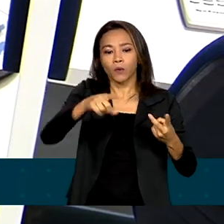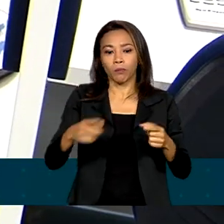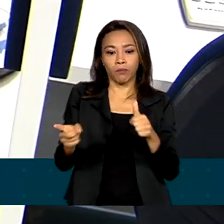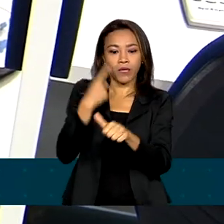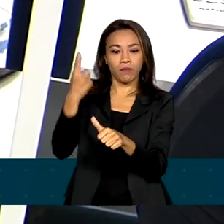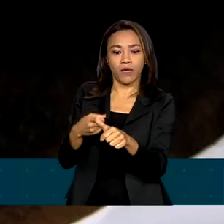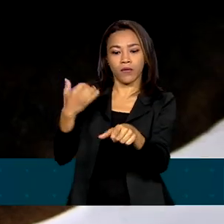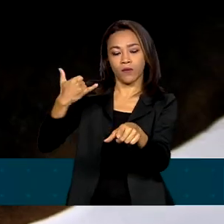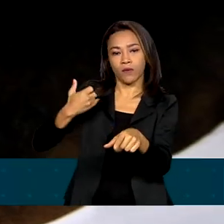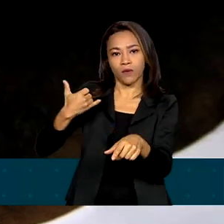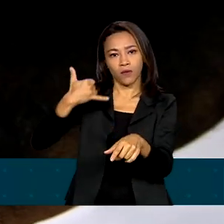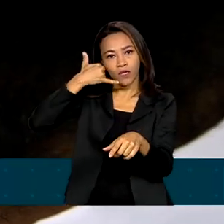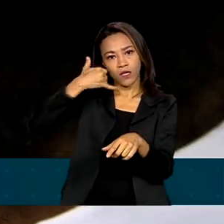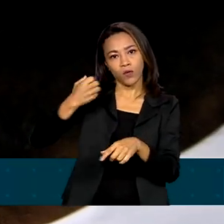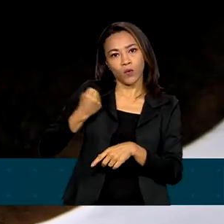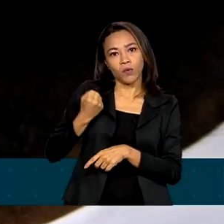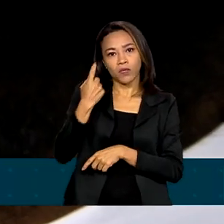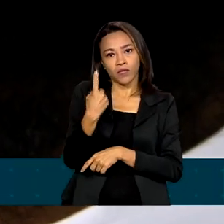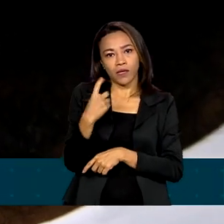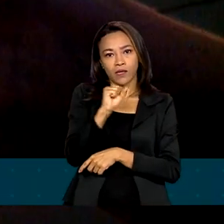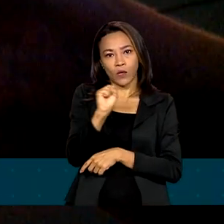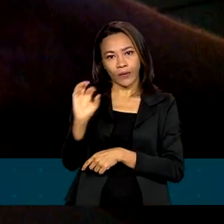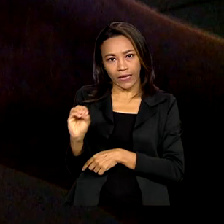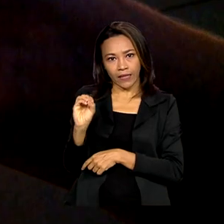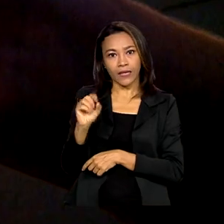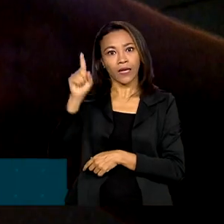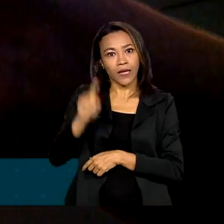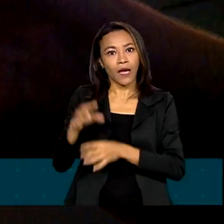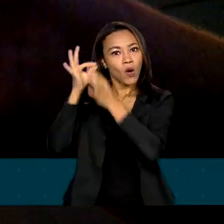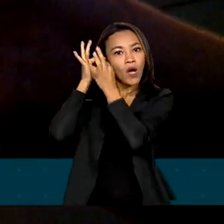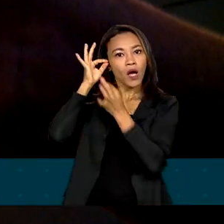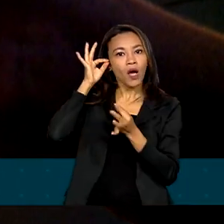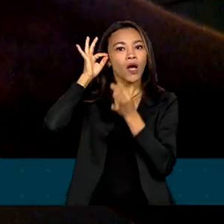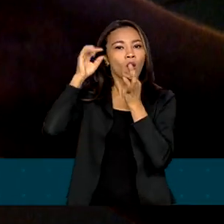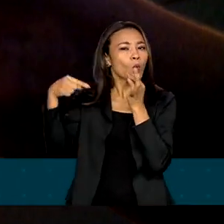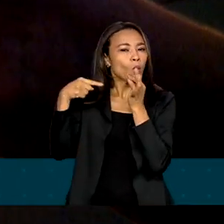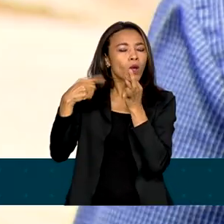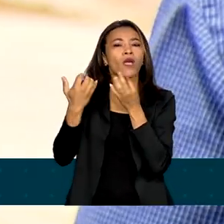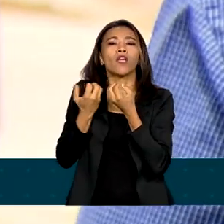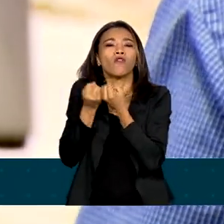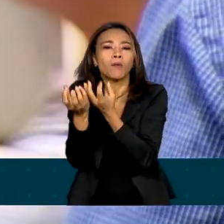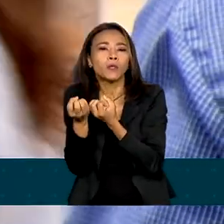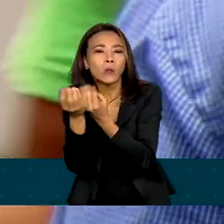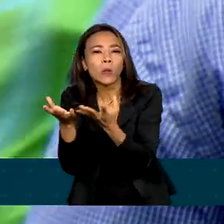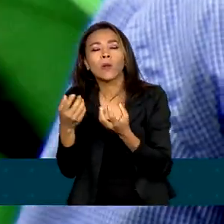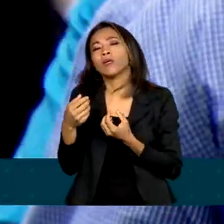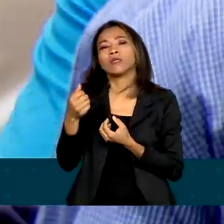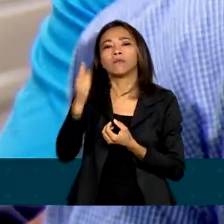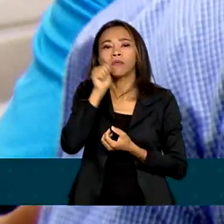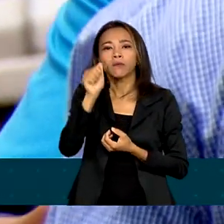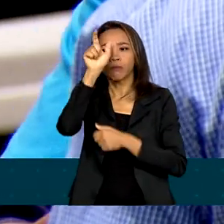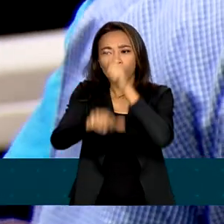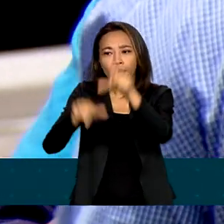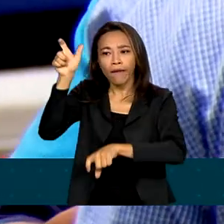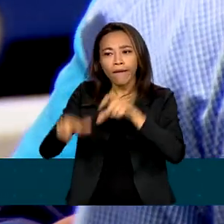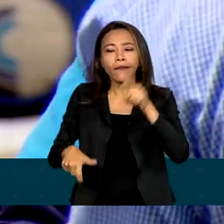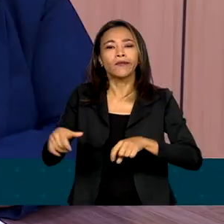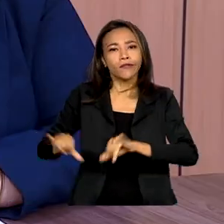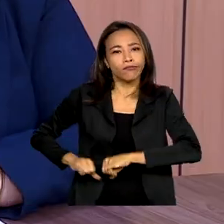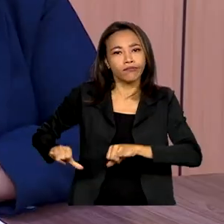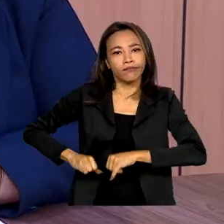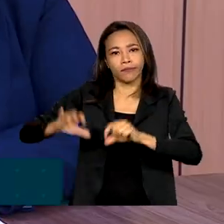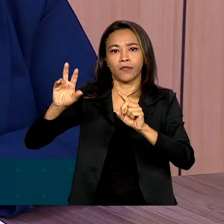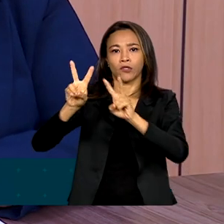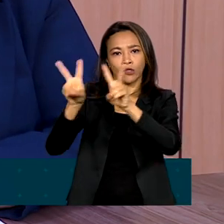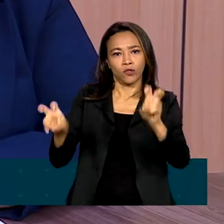180, que voltará a ser um canal exclusivo de informações para mulheres em situação de violência.